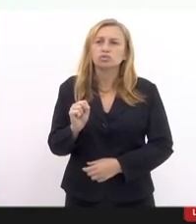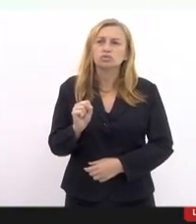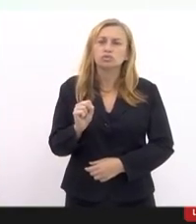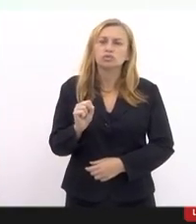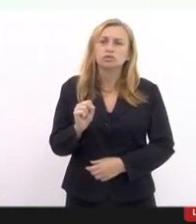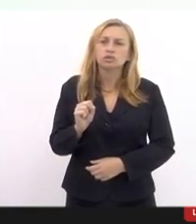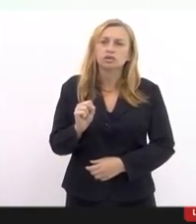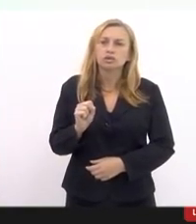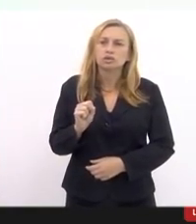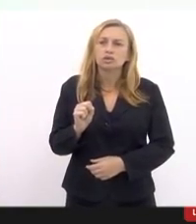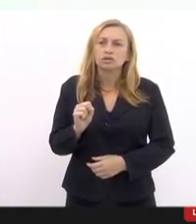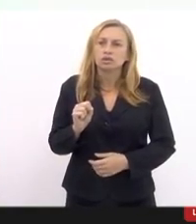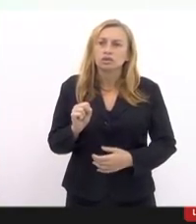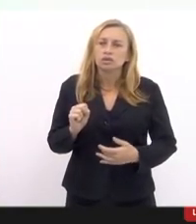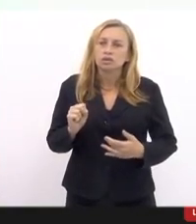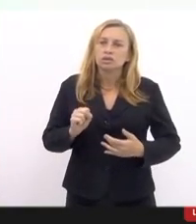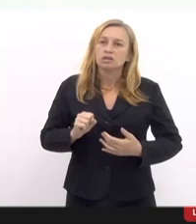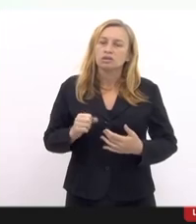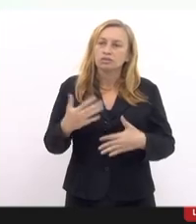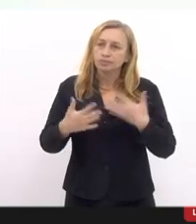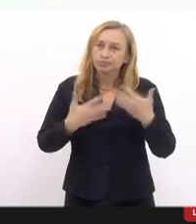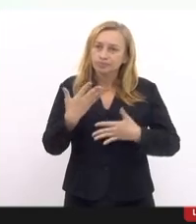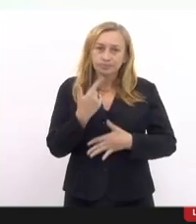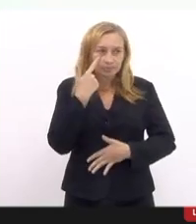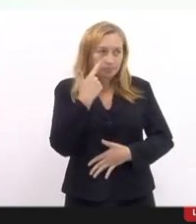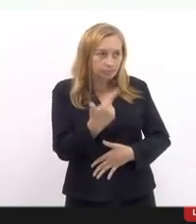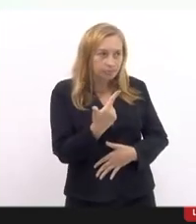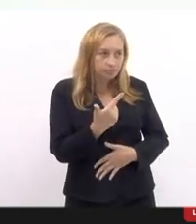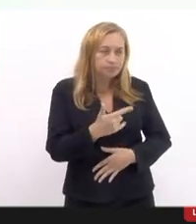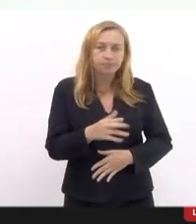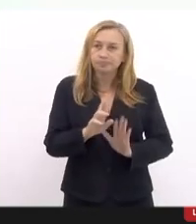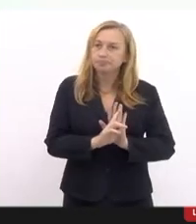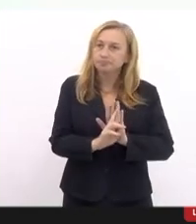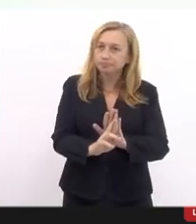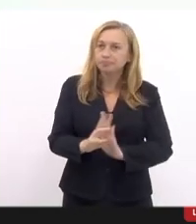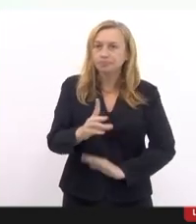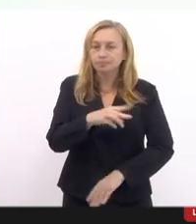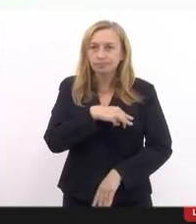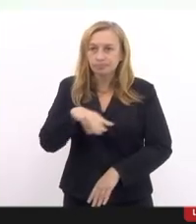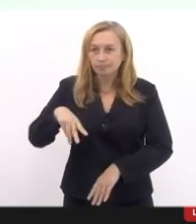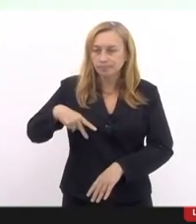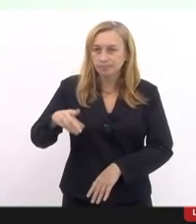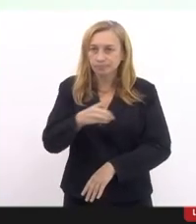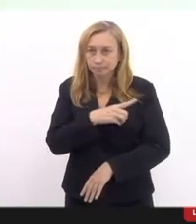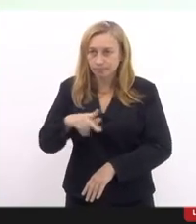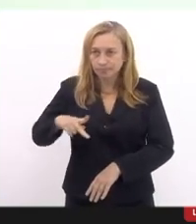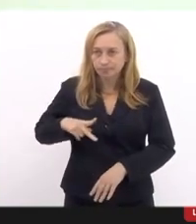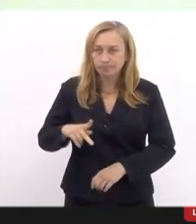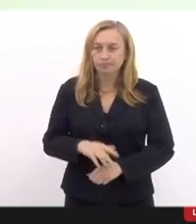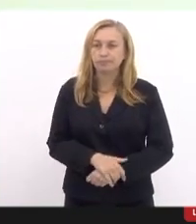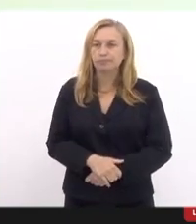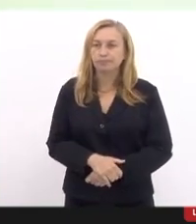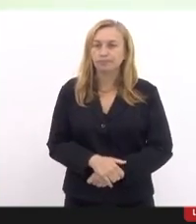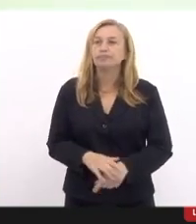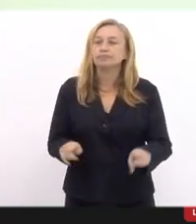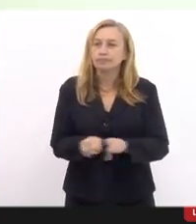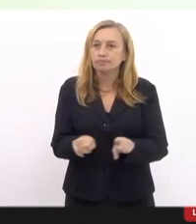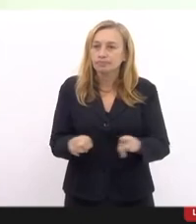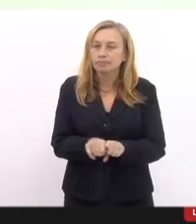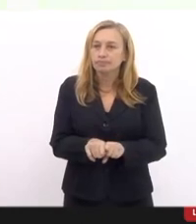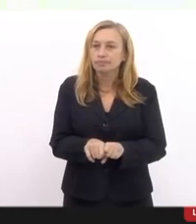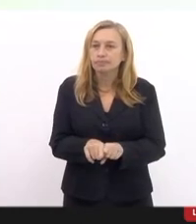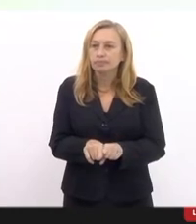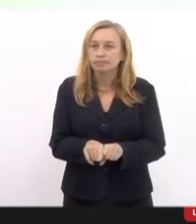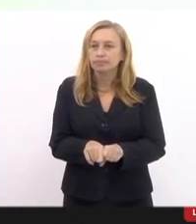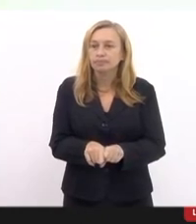um grau de satisfação a presença da representante do Ministério Público, da representante da Defensoria Pública e do representante